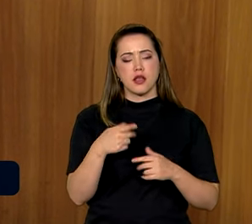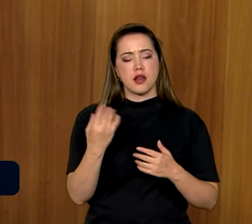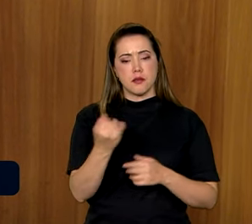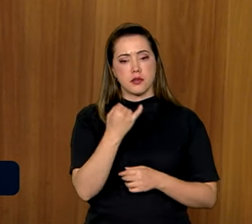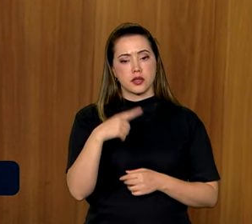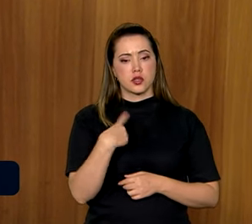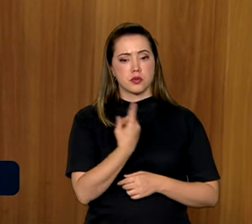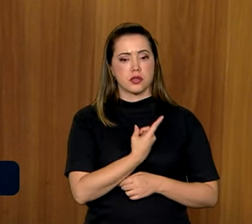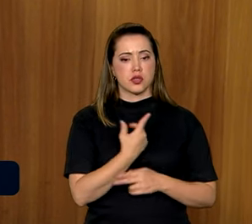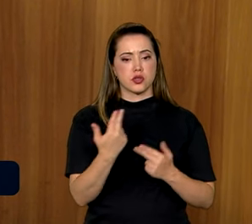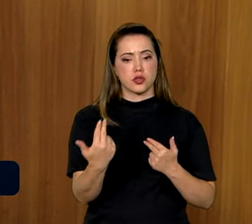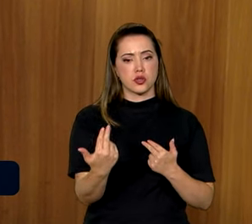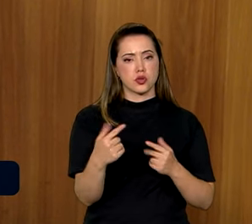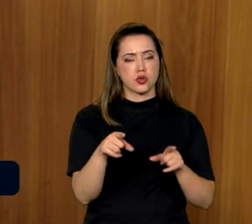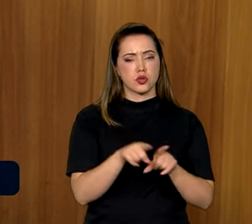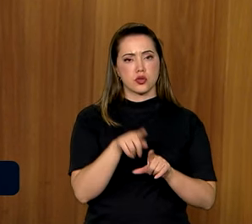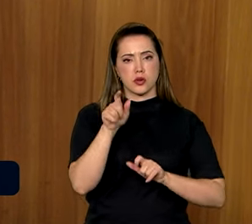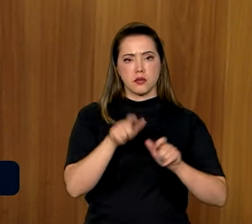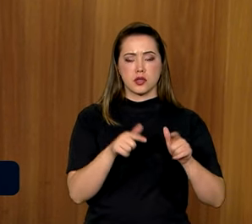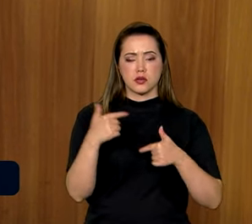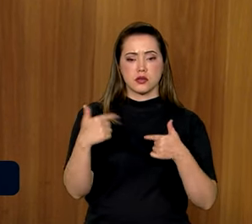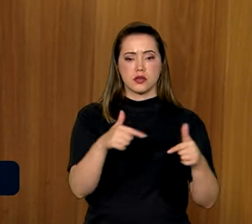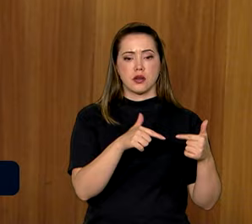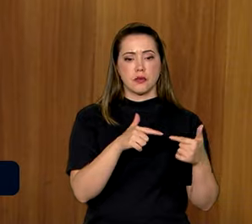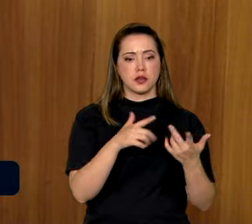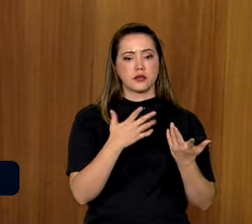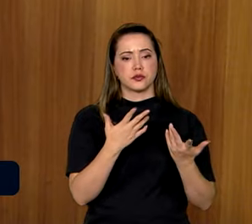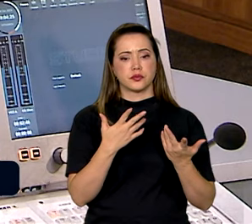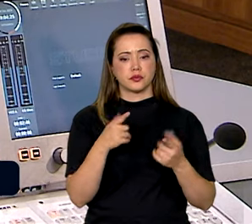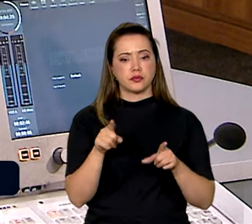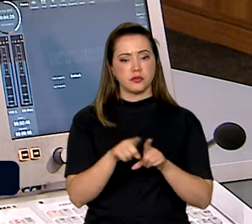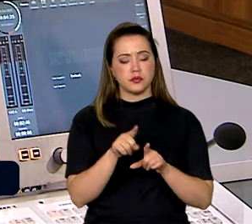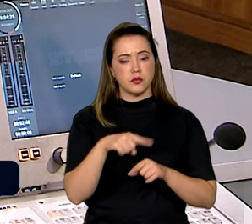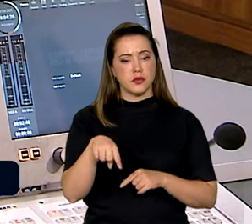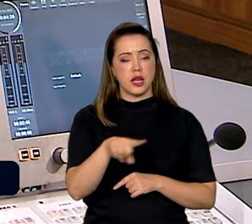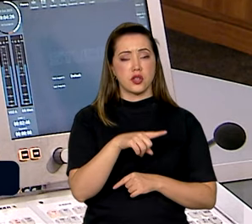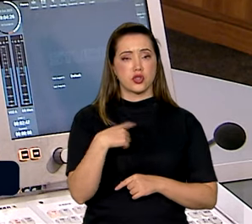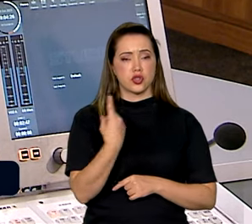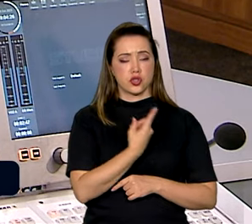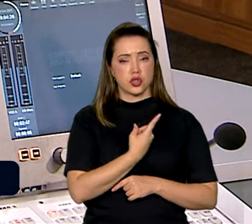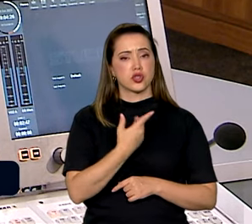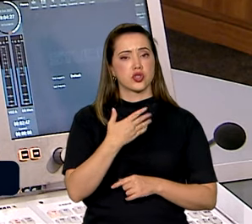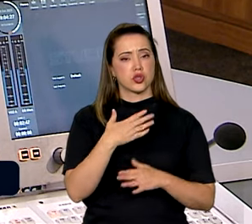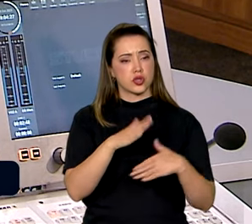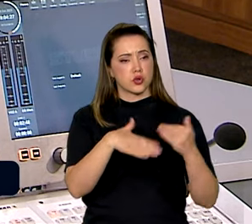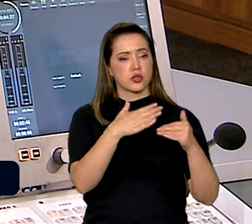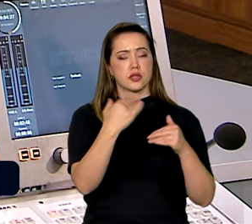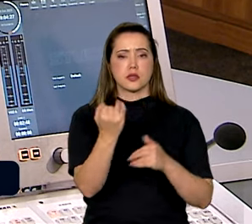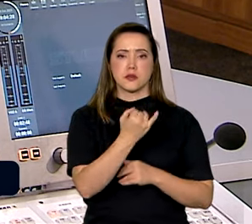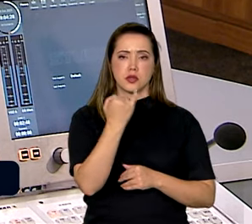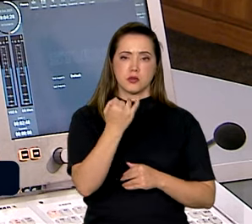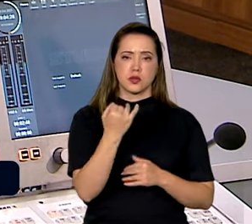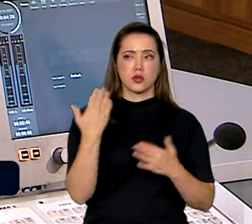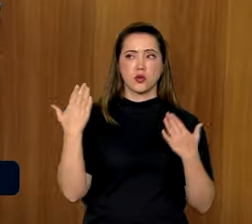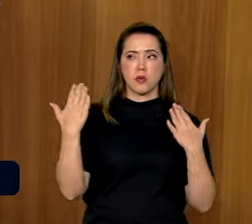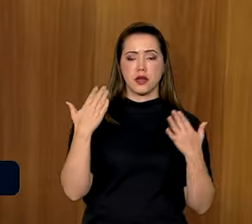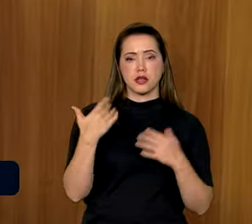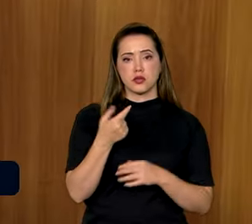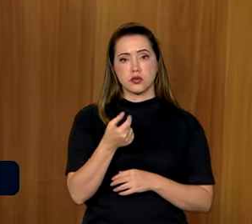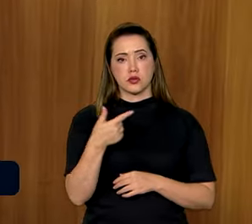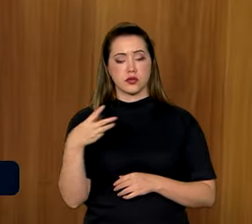do que uma ação com 100 trabalhadores resgatados. Então, estamos tendo um crescimento muito importante também nos últimos anos, especialmente em 2023,